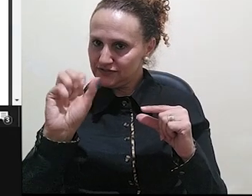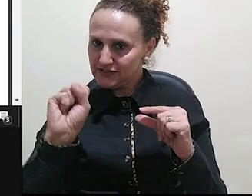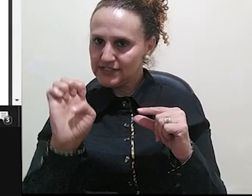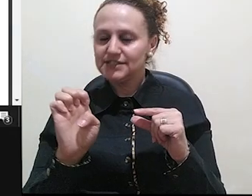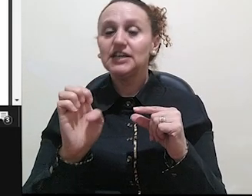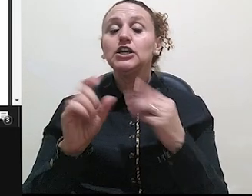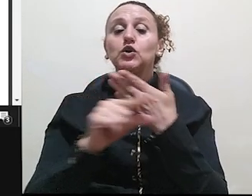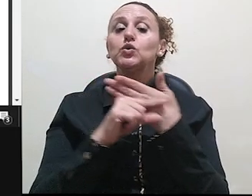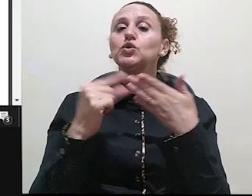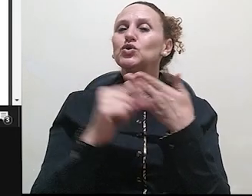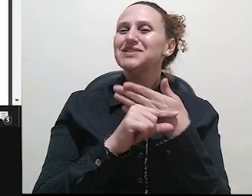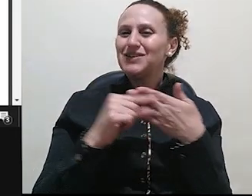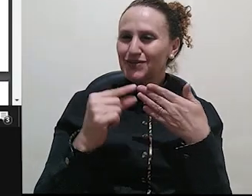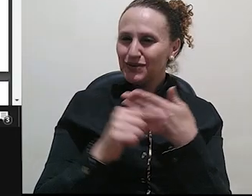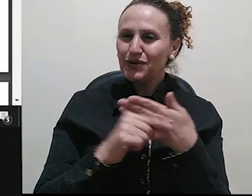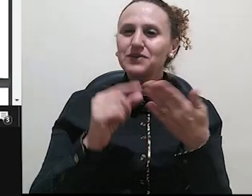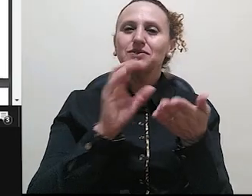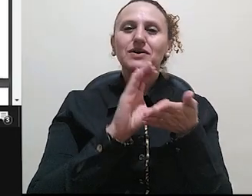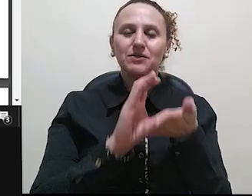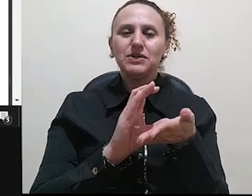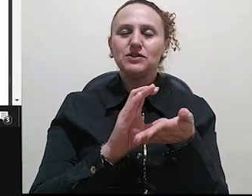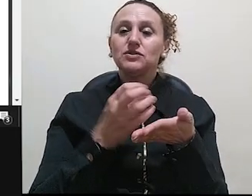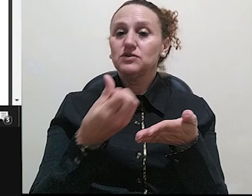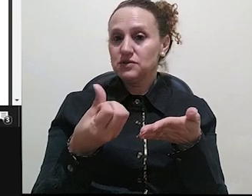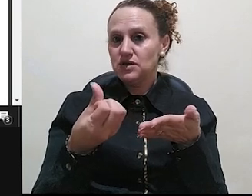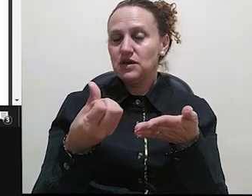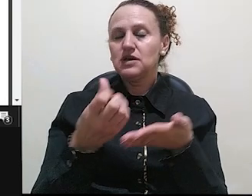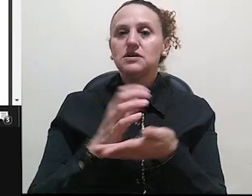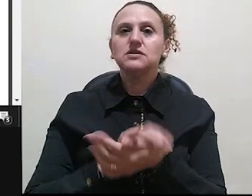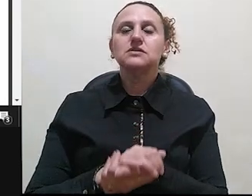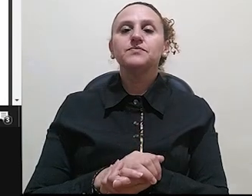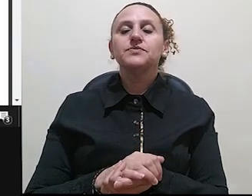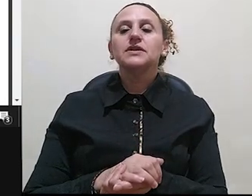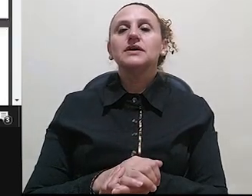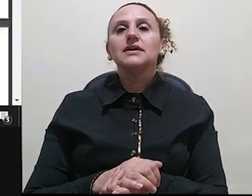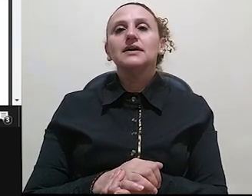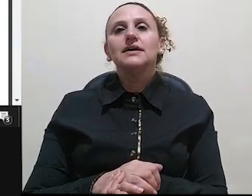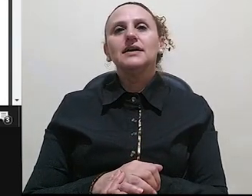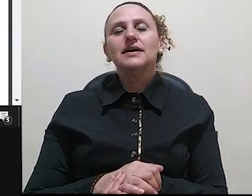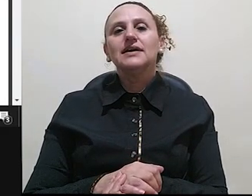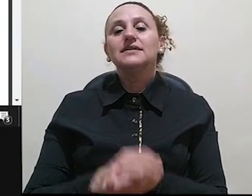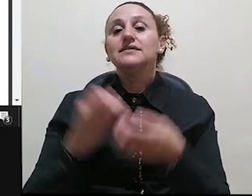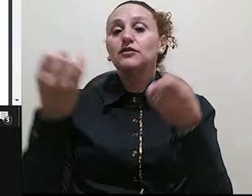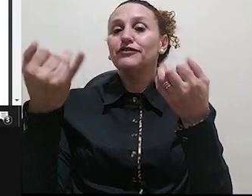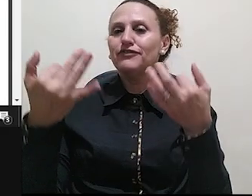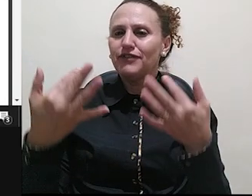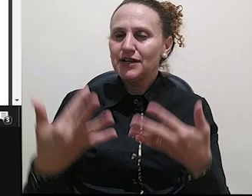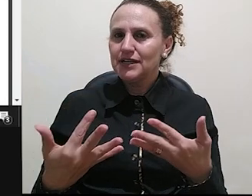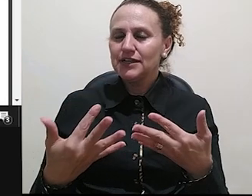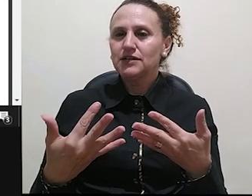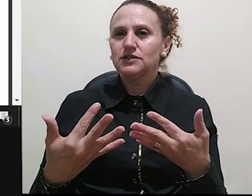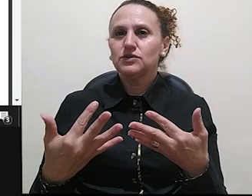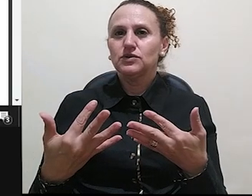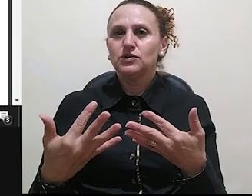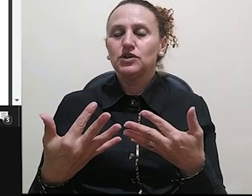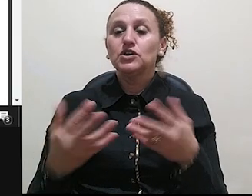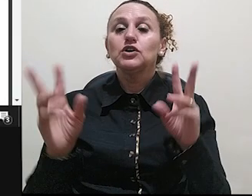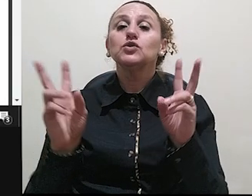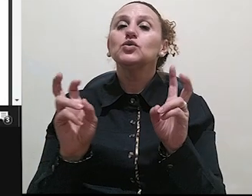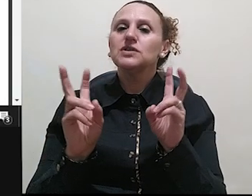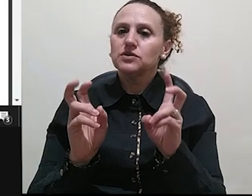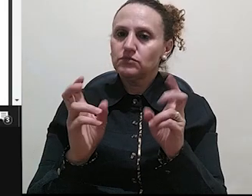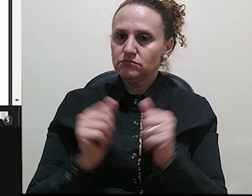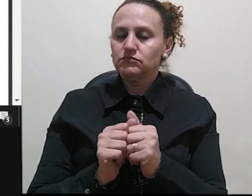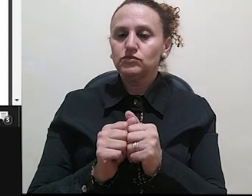do capítulo que está sendo resenhado aqui no livro estão falando a respeito do assunto.